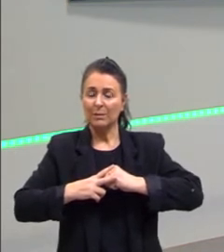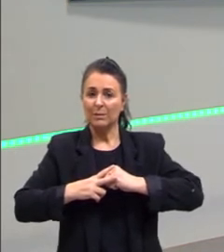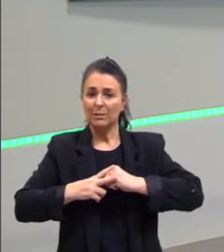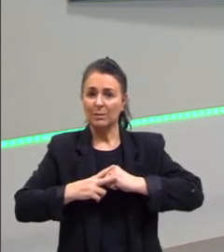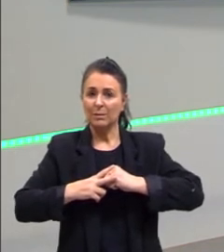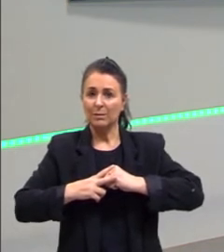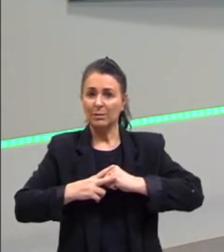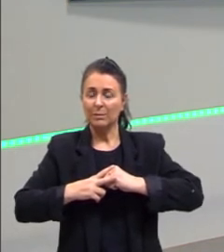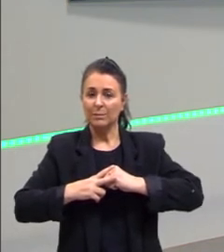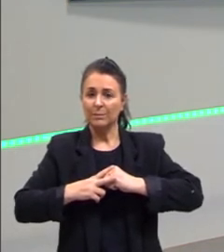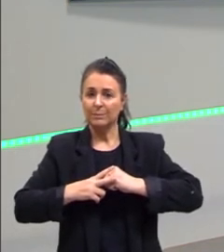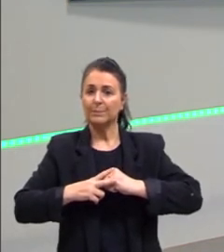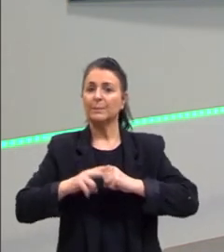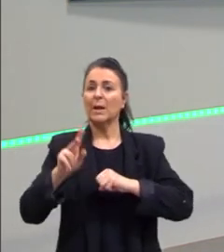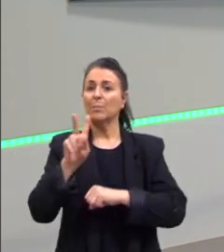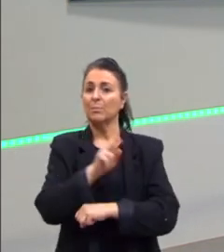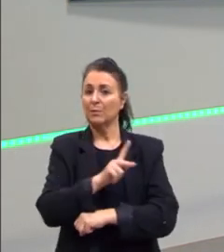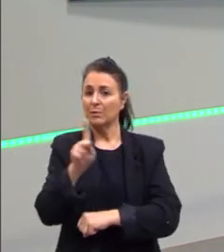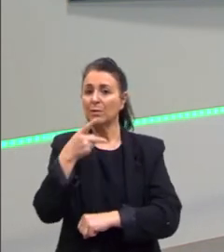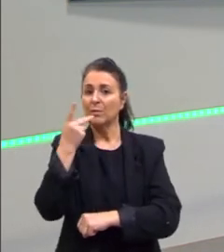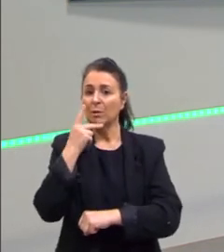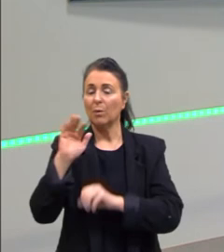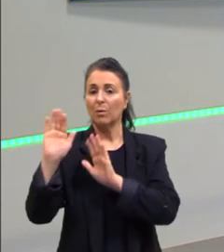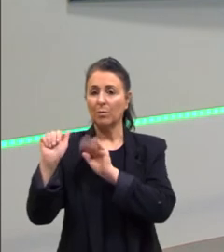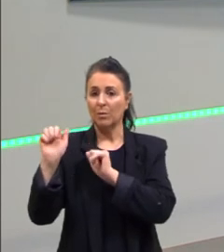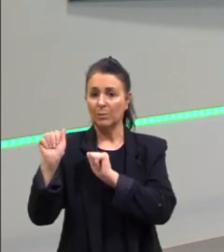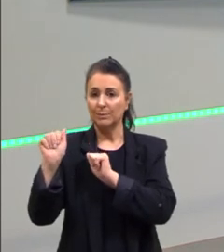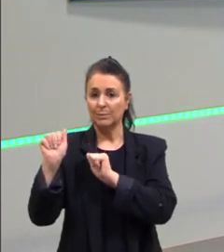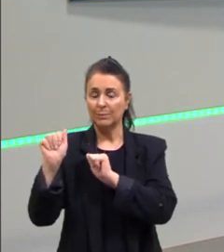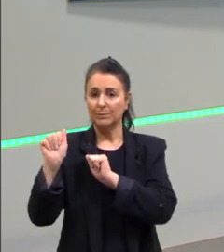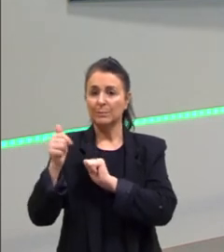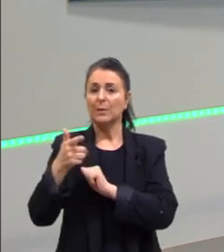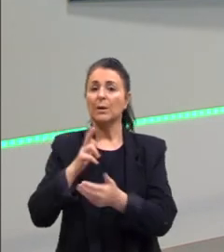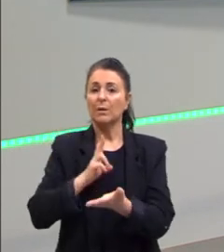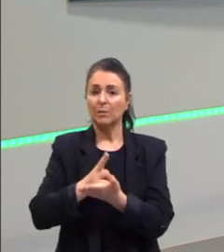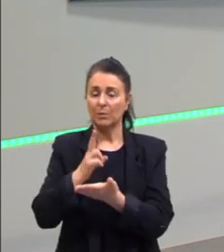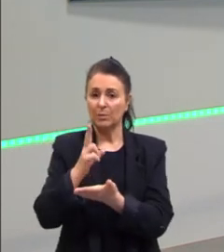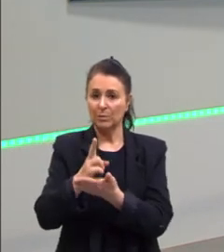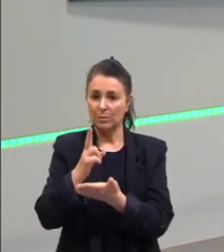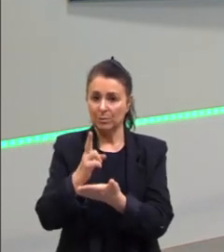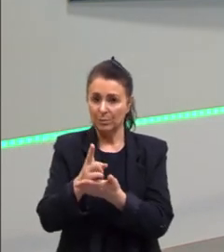Então, olha só, o etemos-le la mano é atuar,